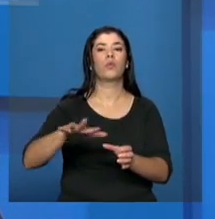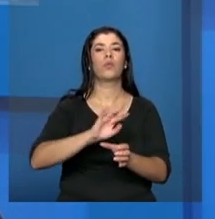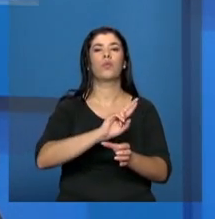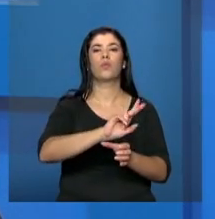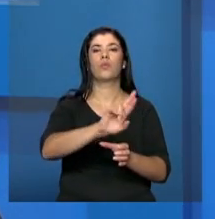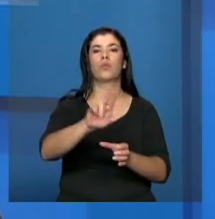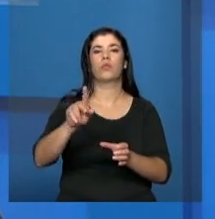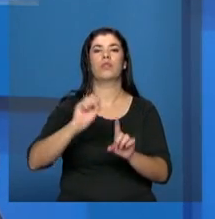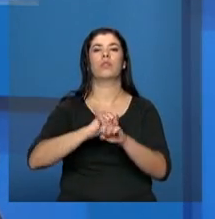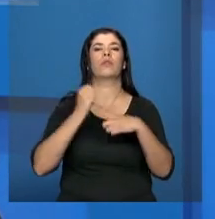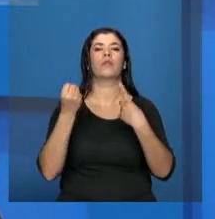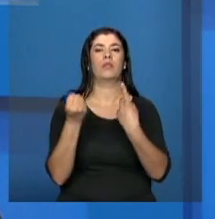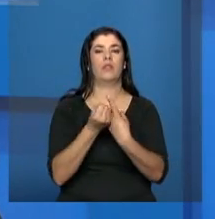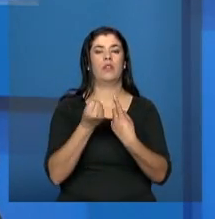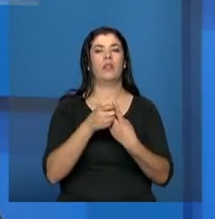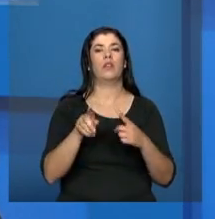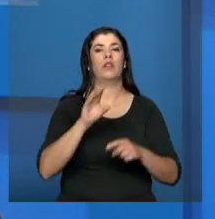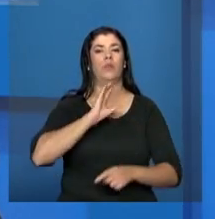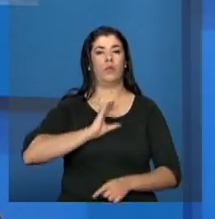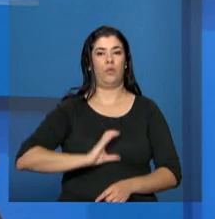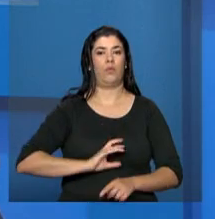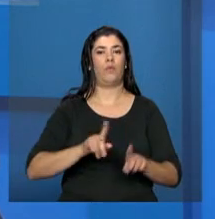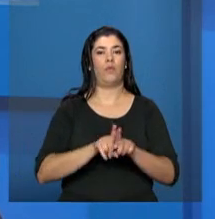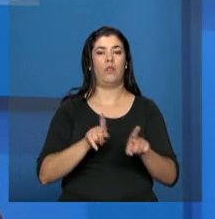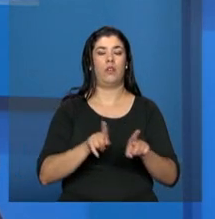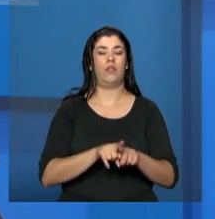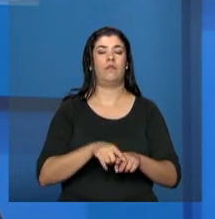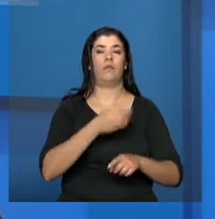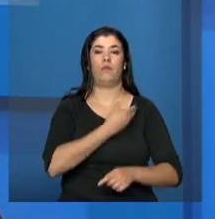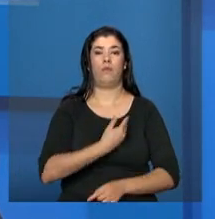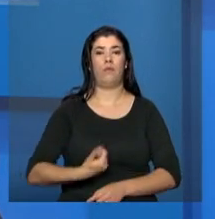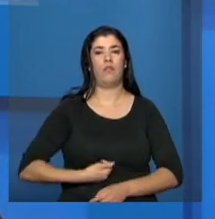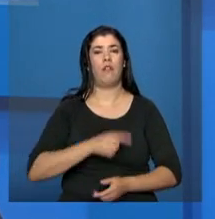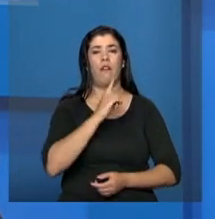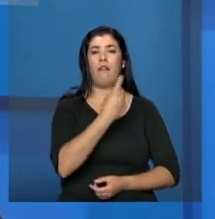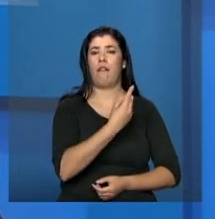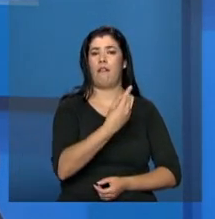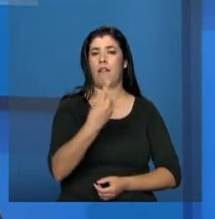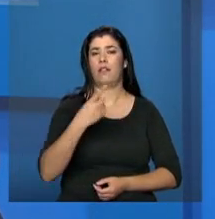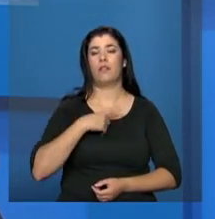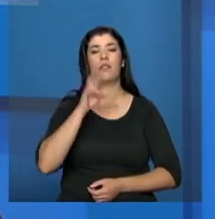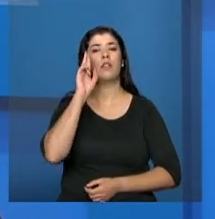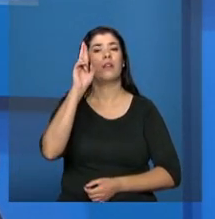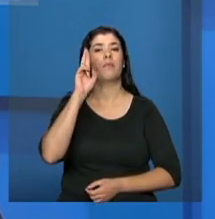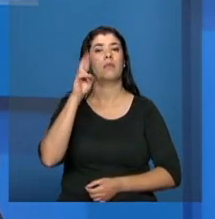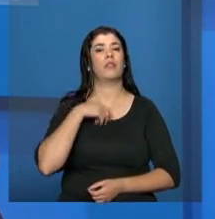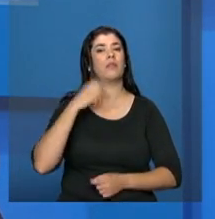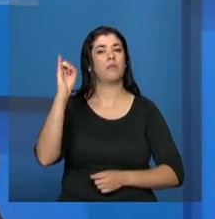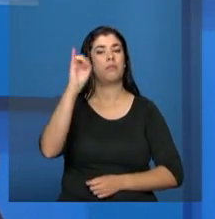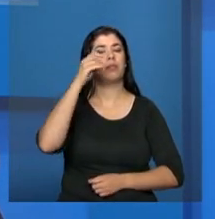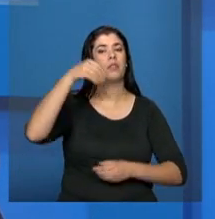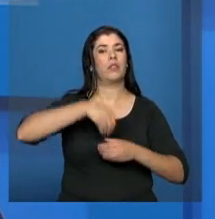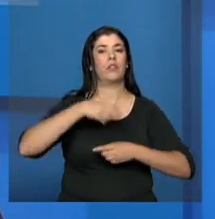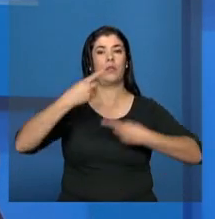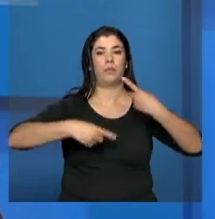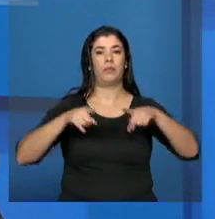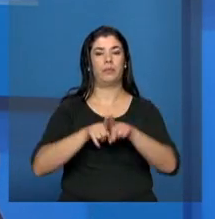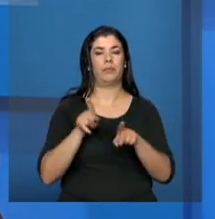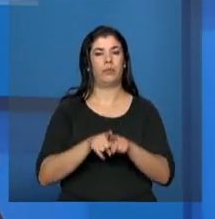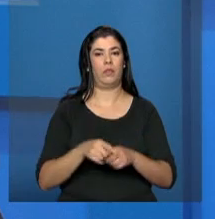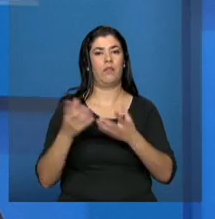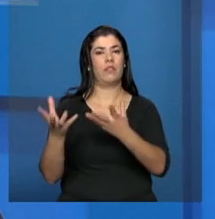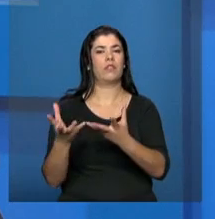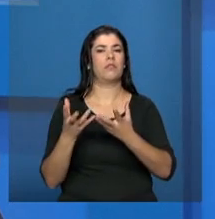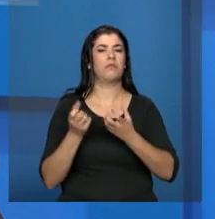sociedade civil, do governo, porque são todos atores importantes na implementação da política. Então, aqui nós receberemos em